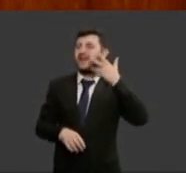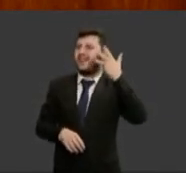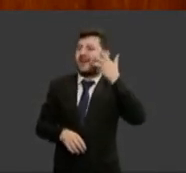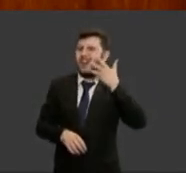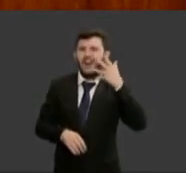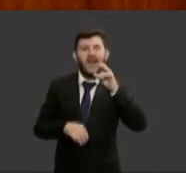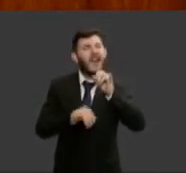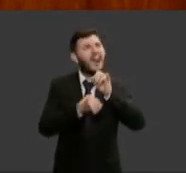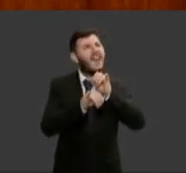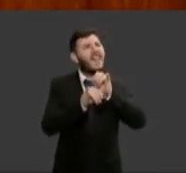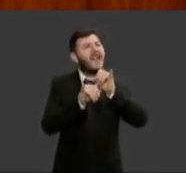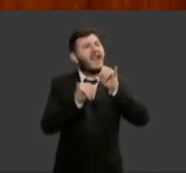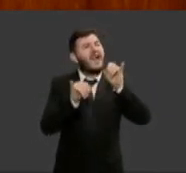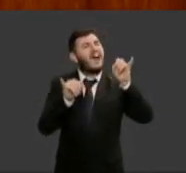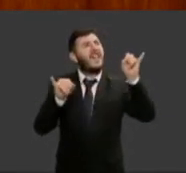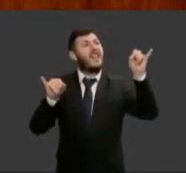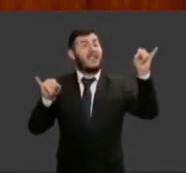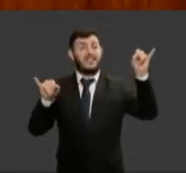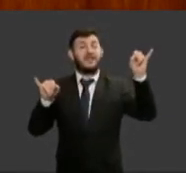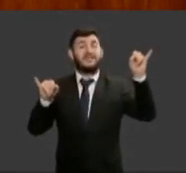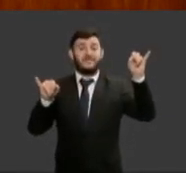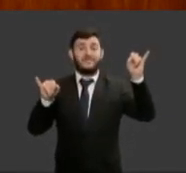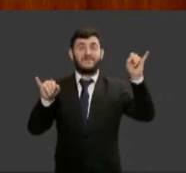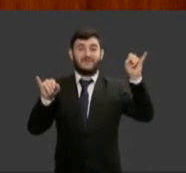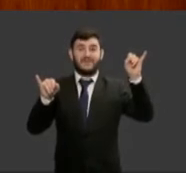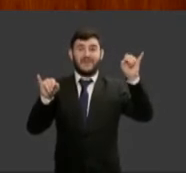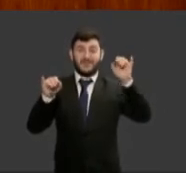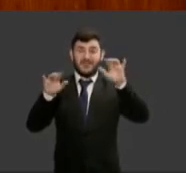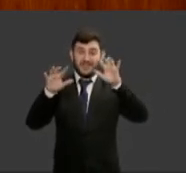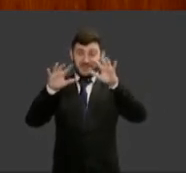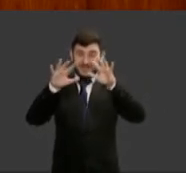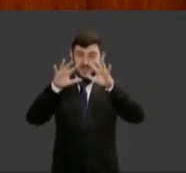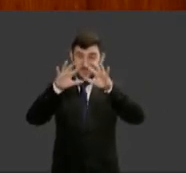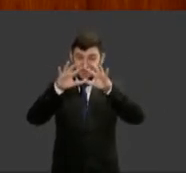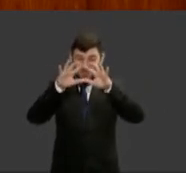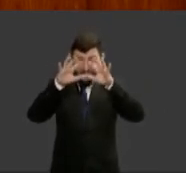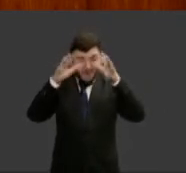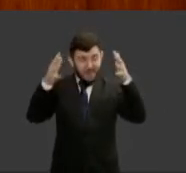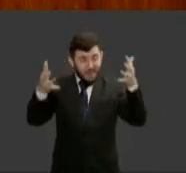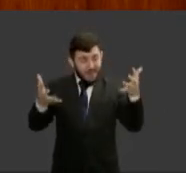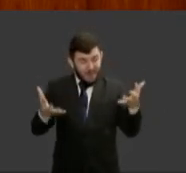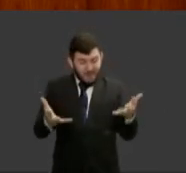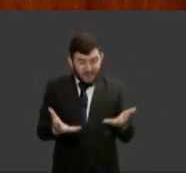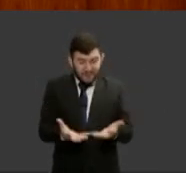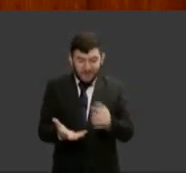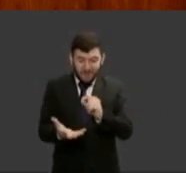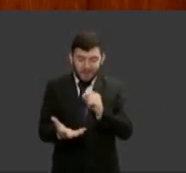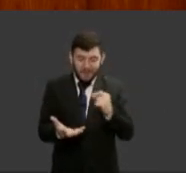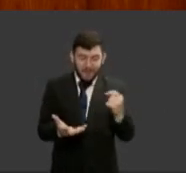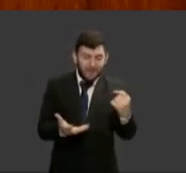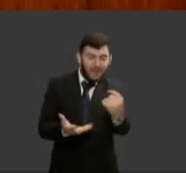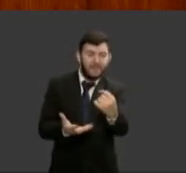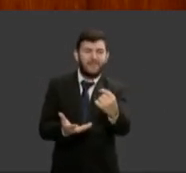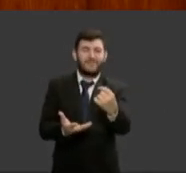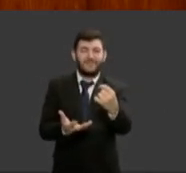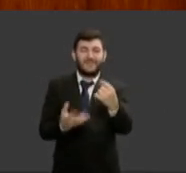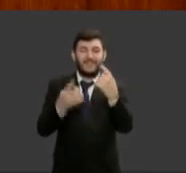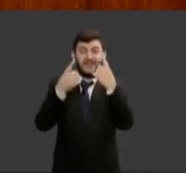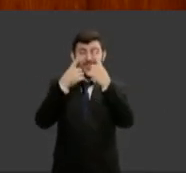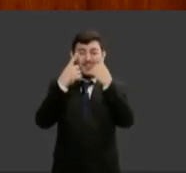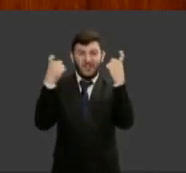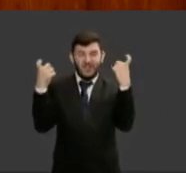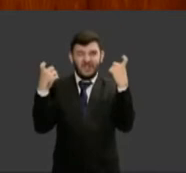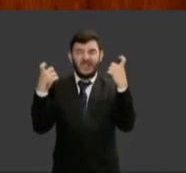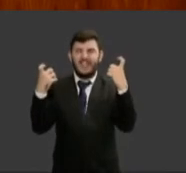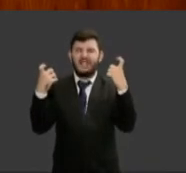horrível da violência doméstica em nível global fecho aspas pedindo para os governos